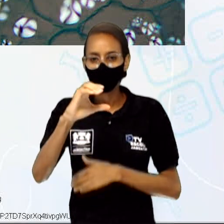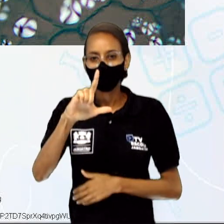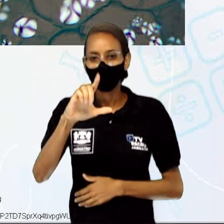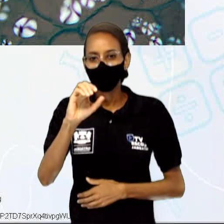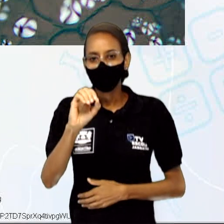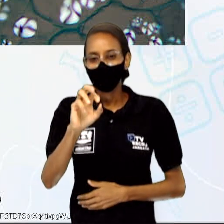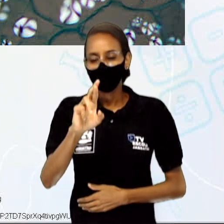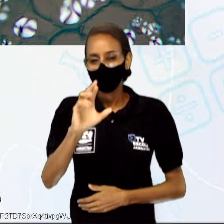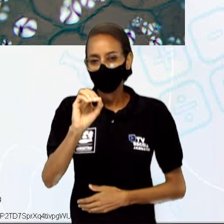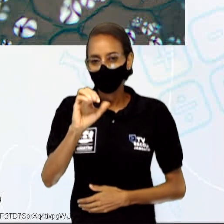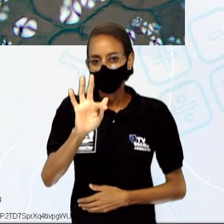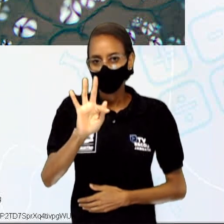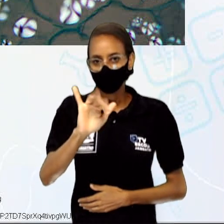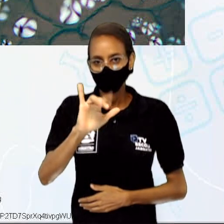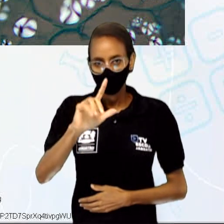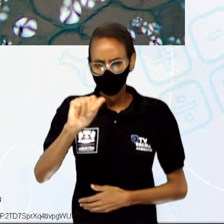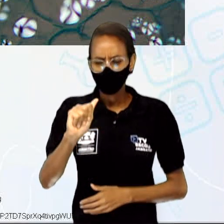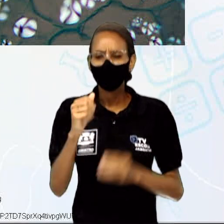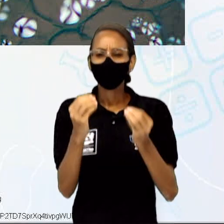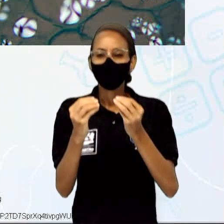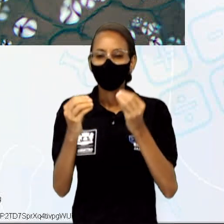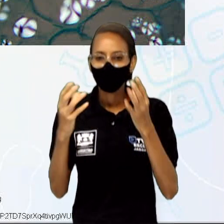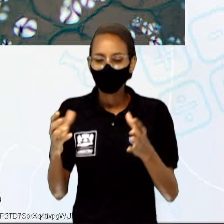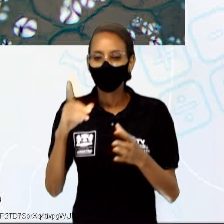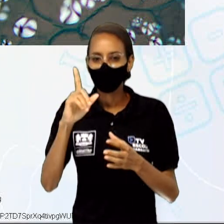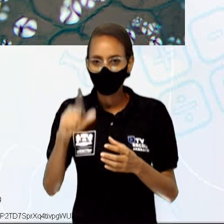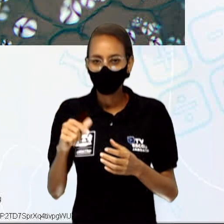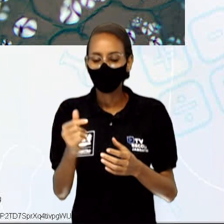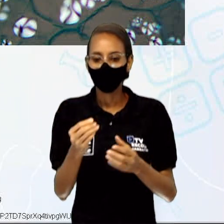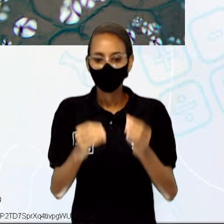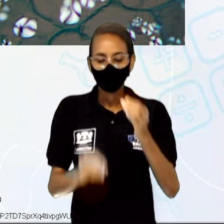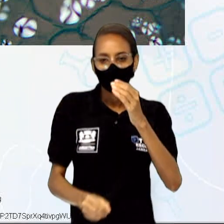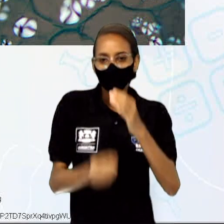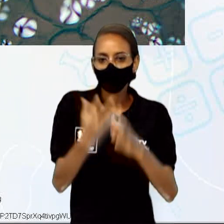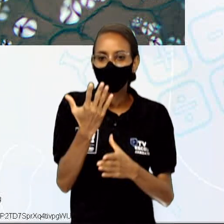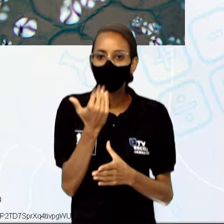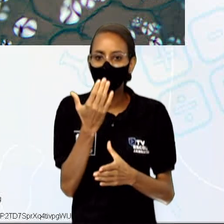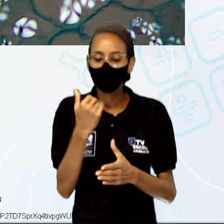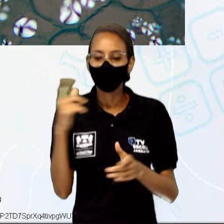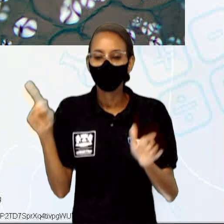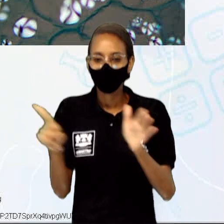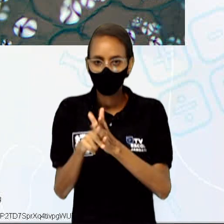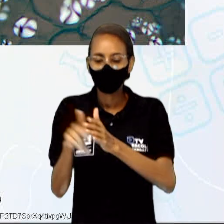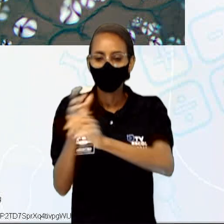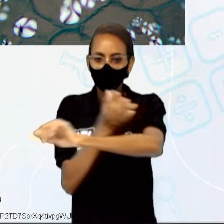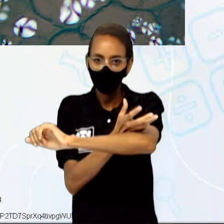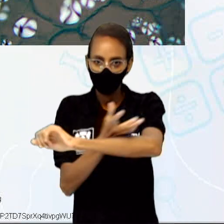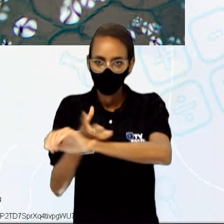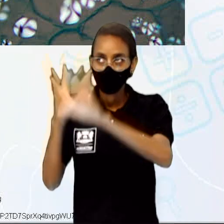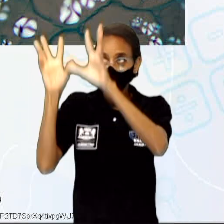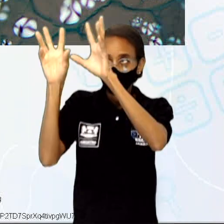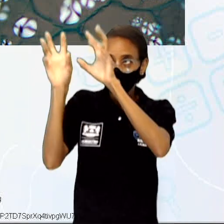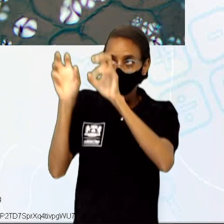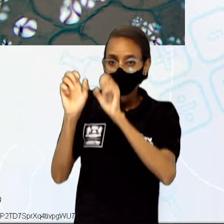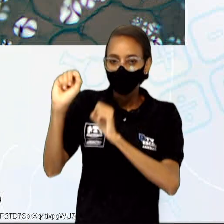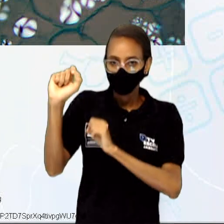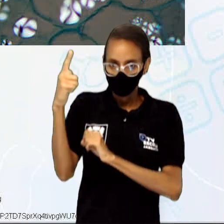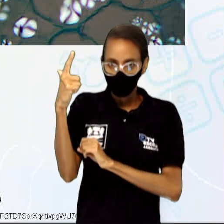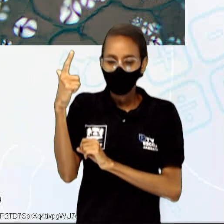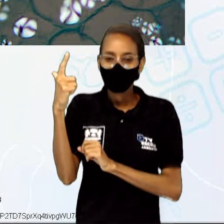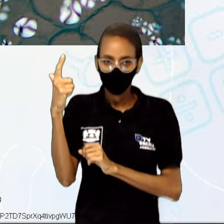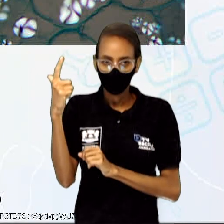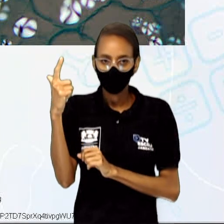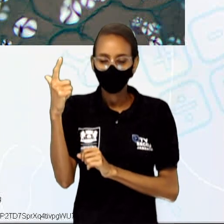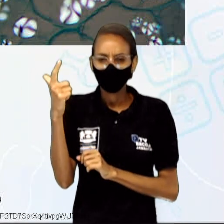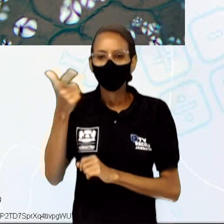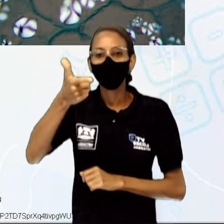a substância que as plantas utilizam para produzir o seu próprio alimento, utilizando a energia da radiação solar. A